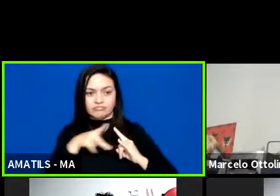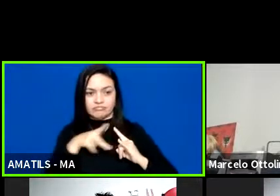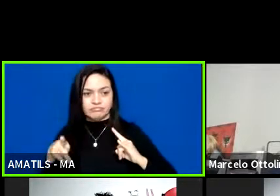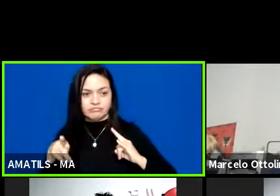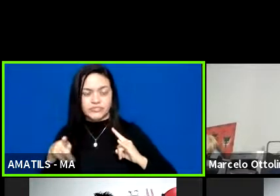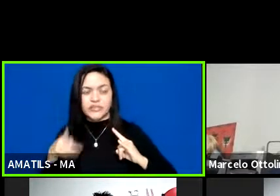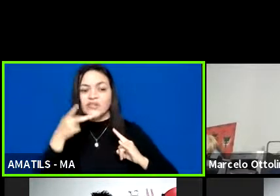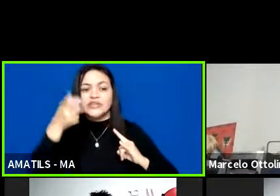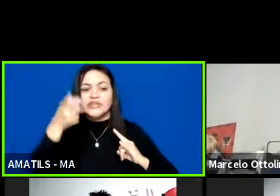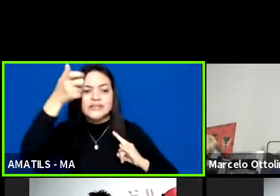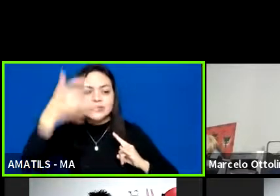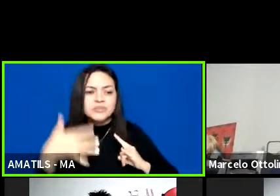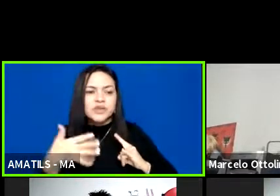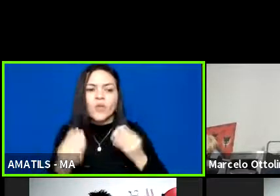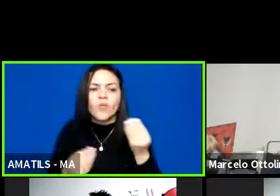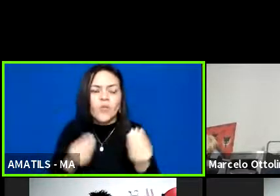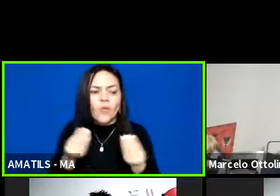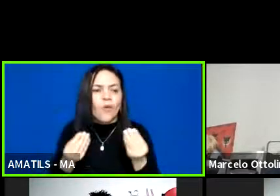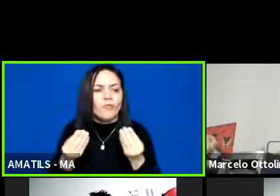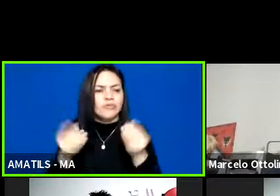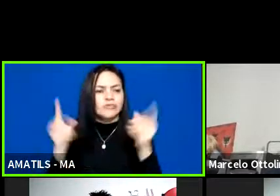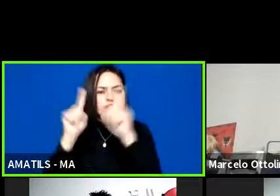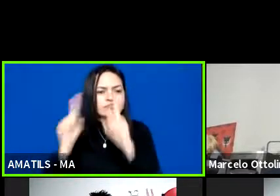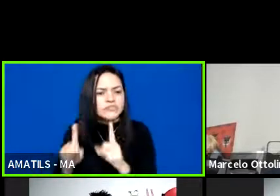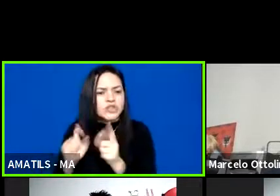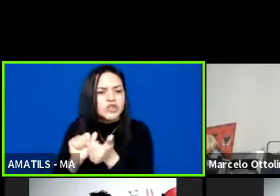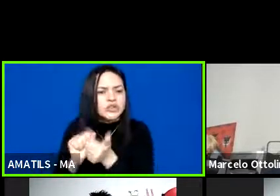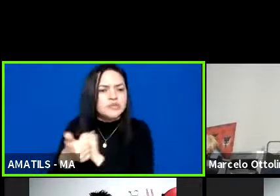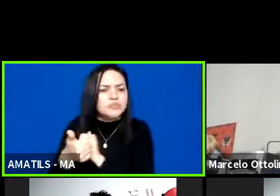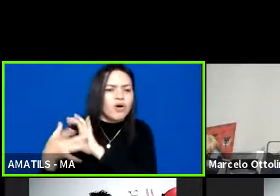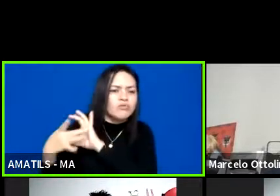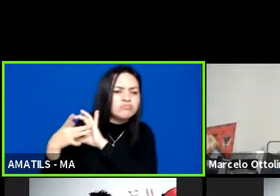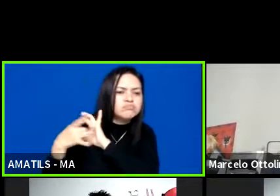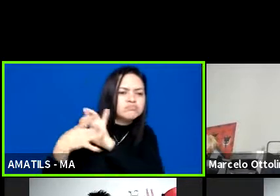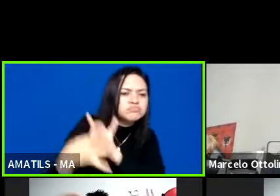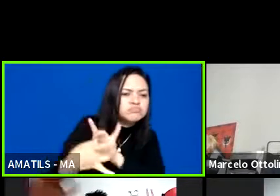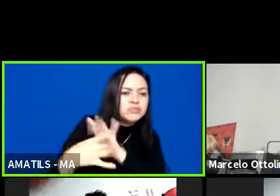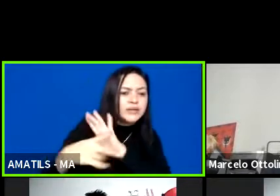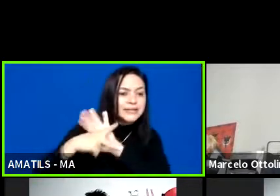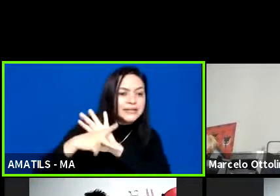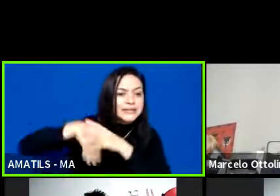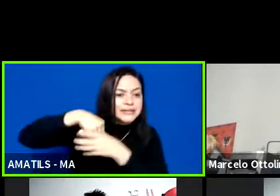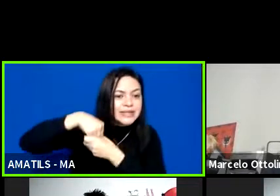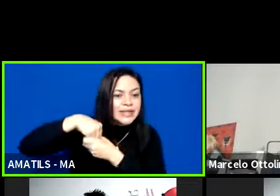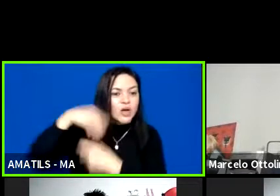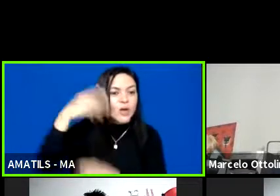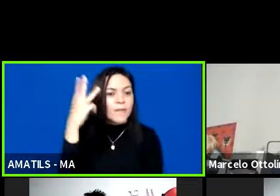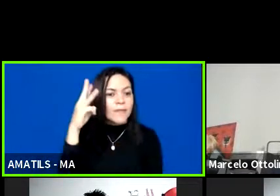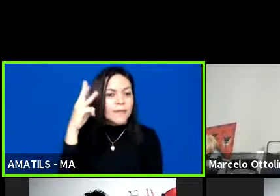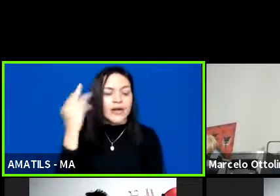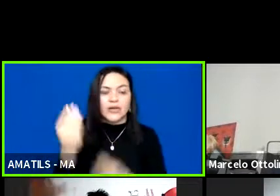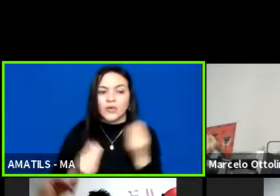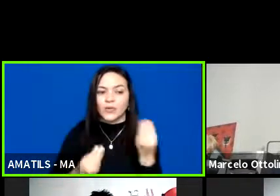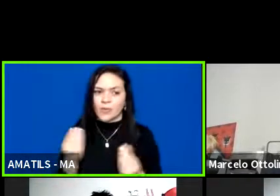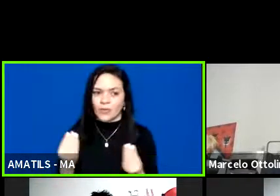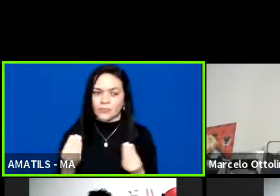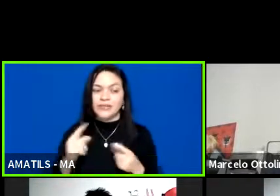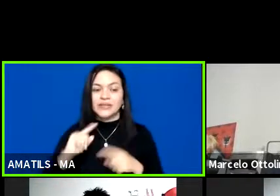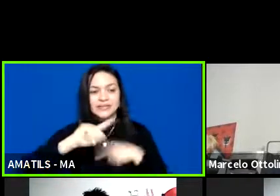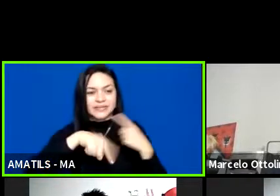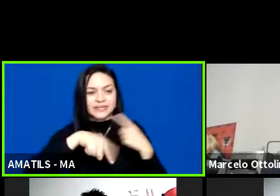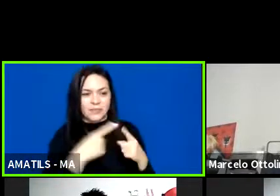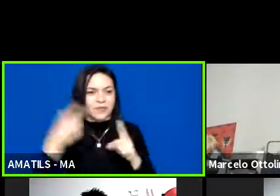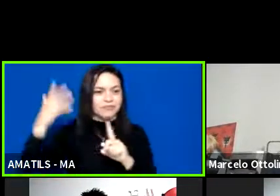para contextualizar um pouco o Paradesporto do Maranhão. Para a já passar a fala para o nosso palestrante dessa noite, que é o